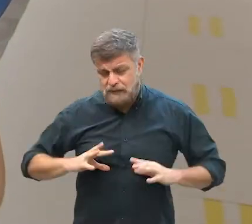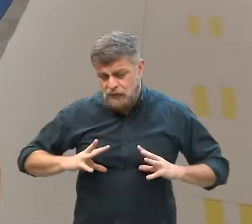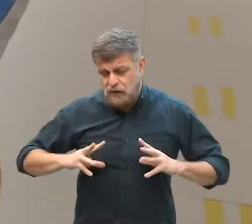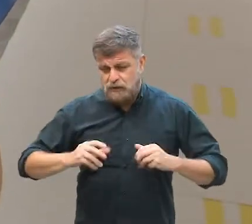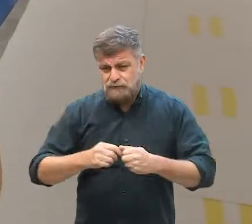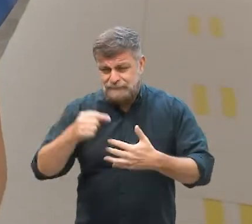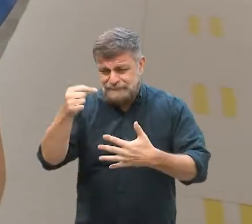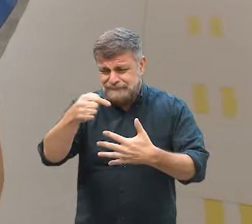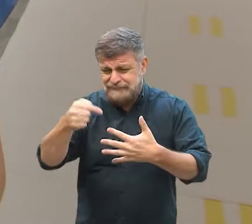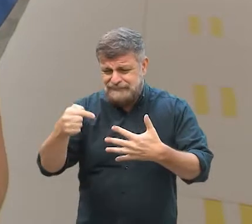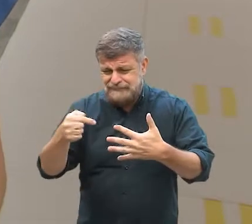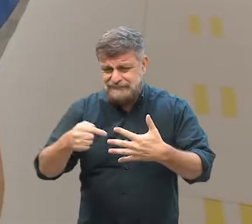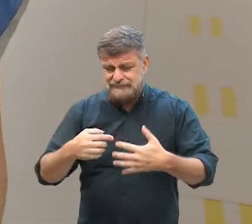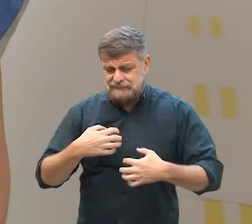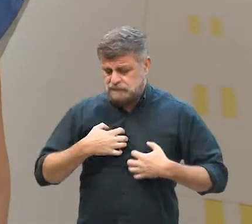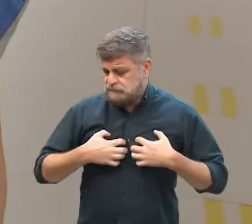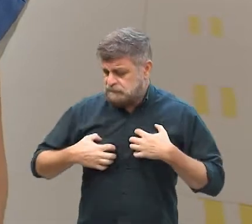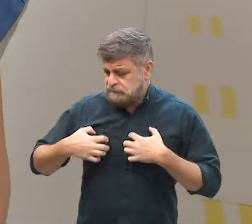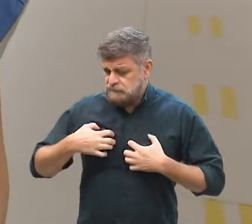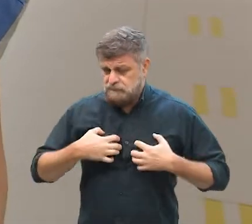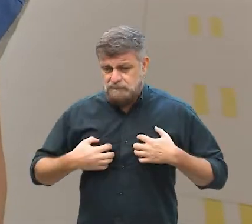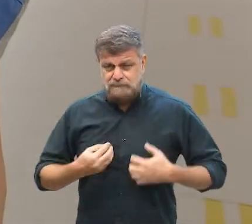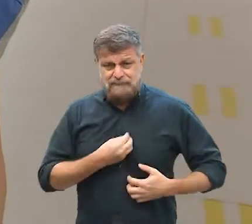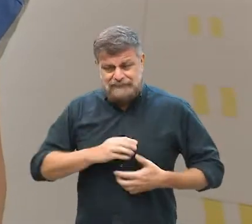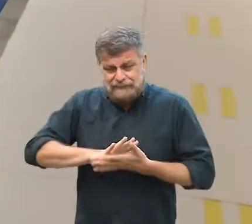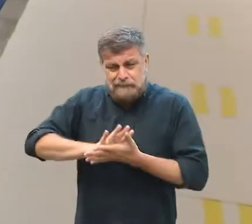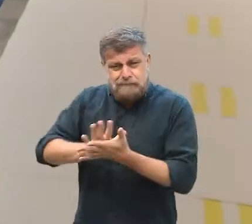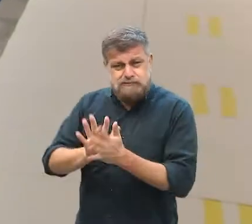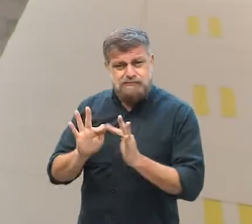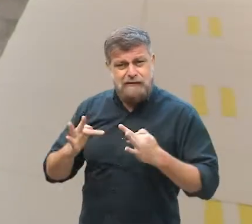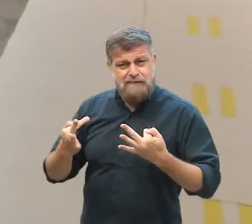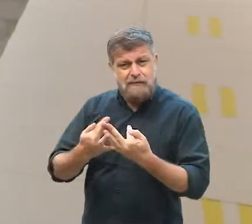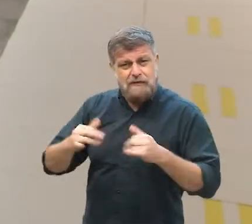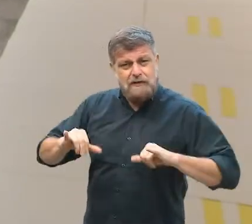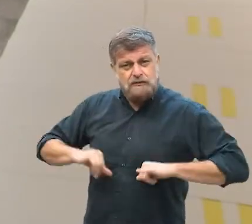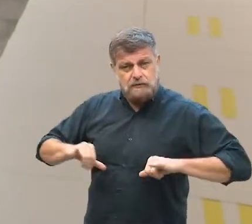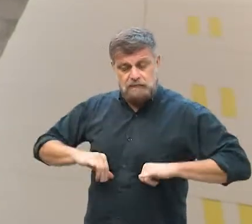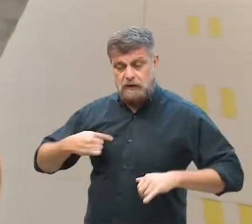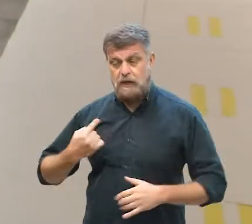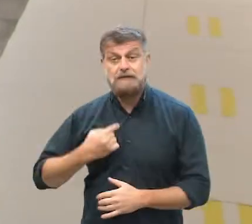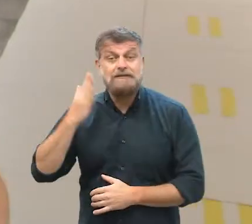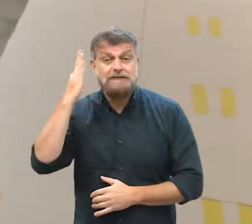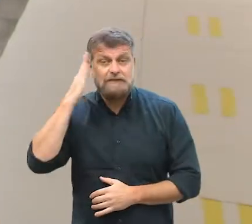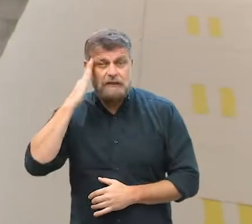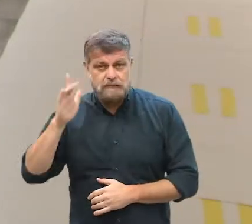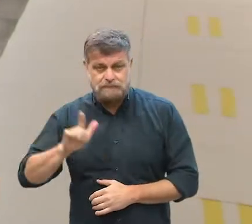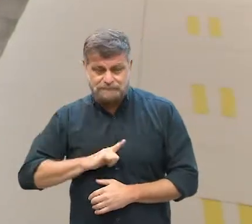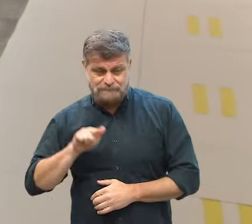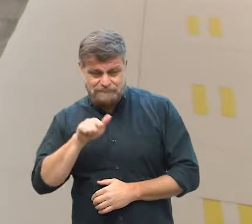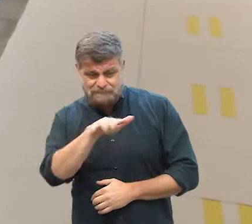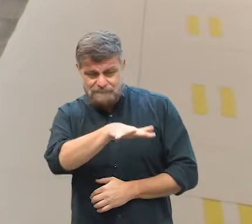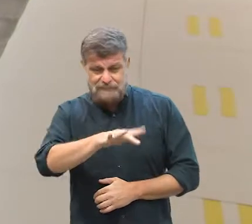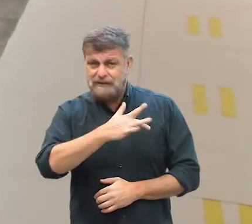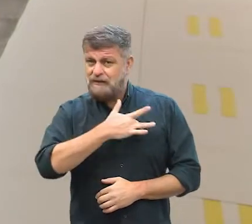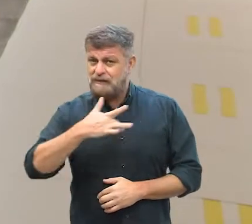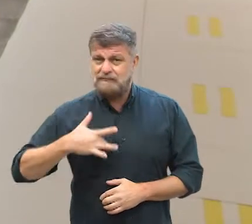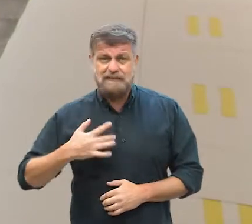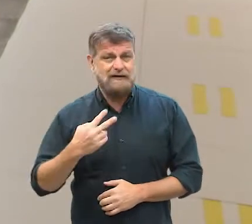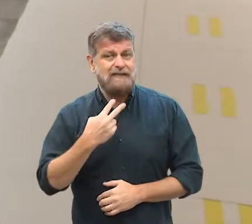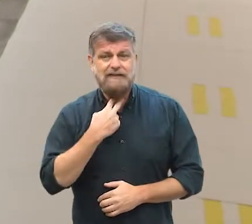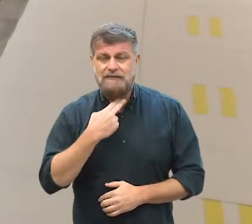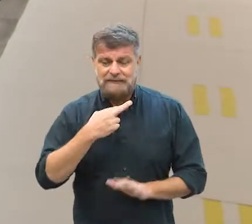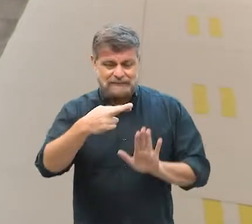isso tem trazido um impacto muito grande para essas famílias. E até porque a gente sabe que pelas medidas sanitárias não tem os